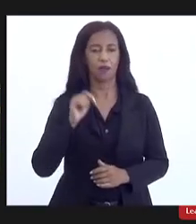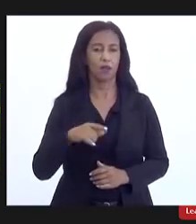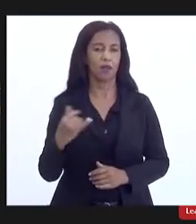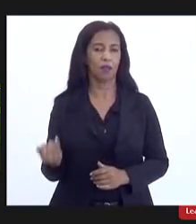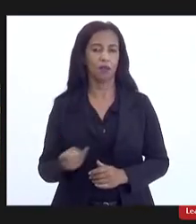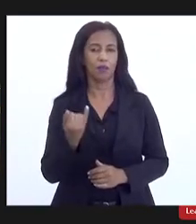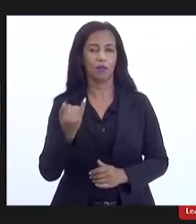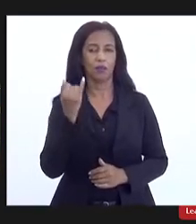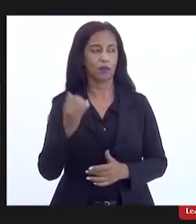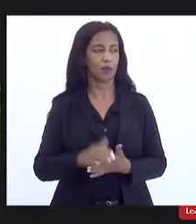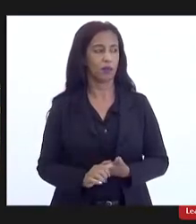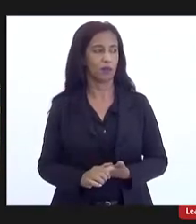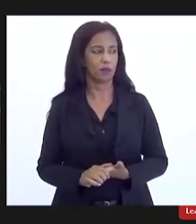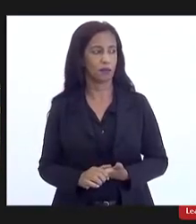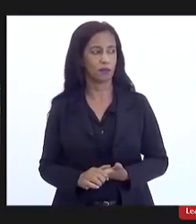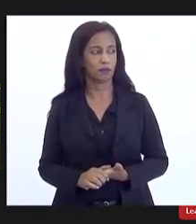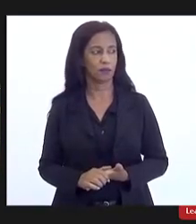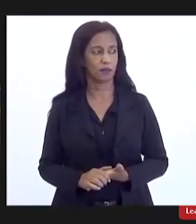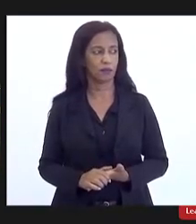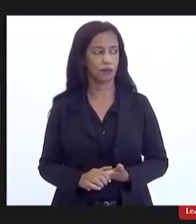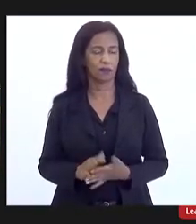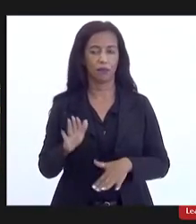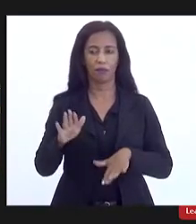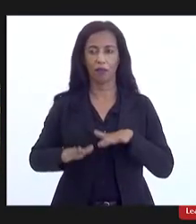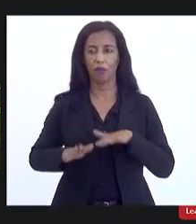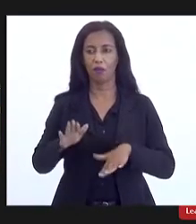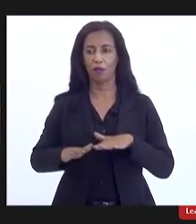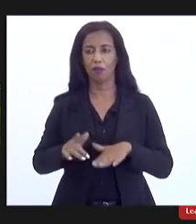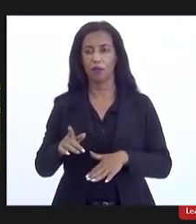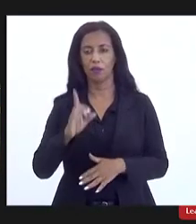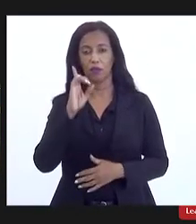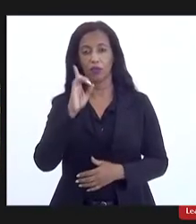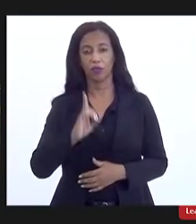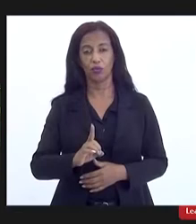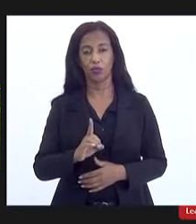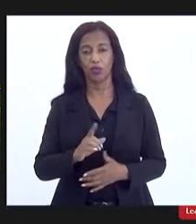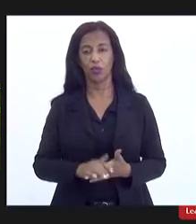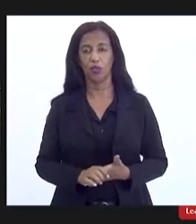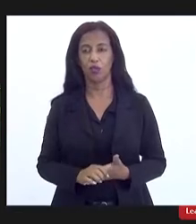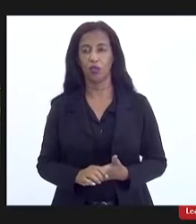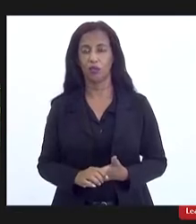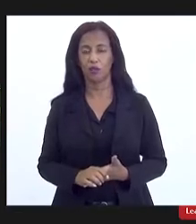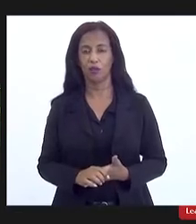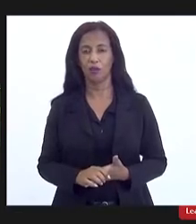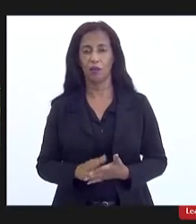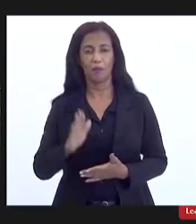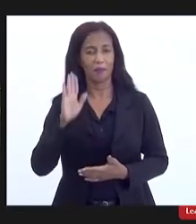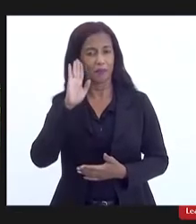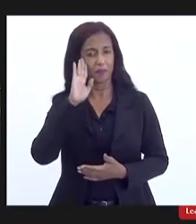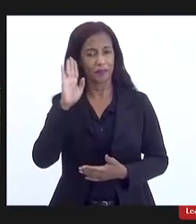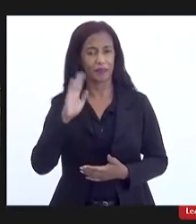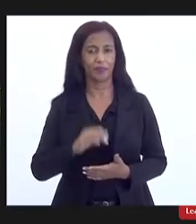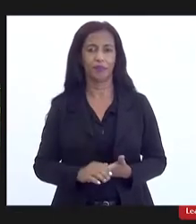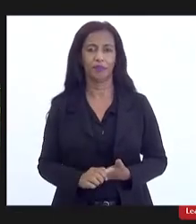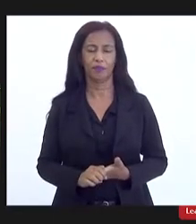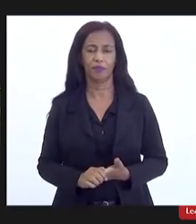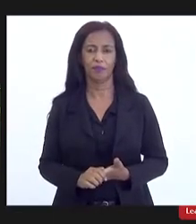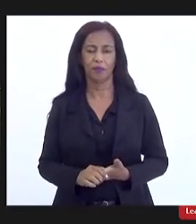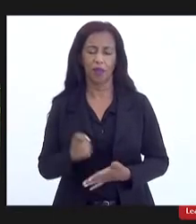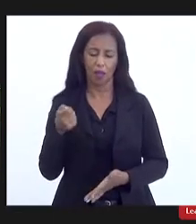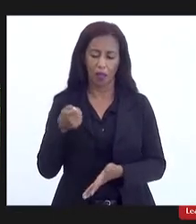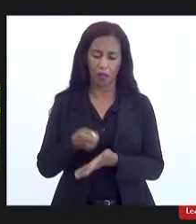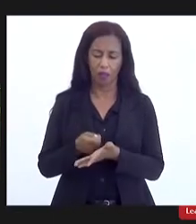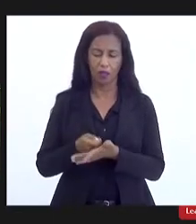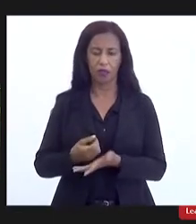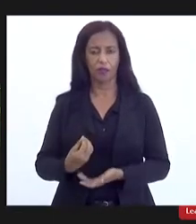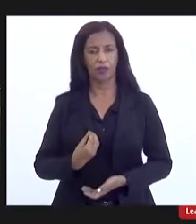fundamental, é talvez o direito mais elementar para a gente garantir